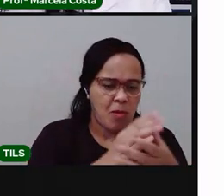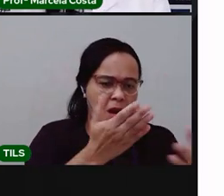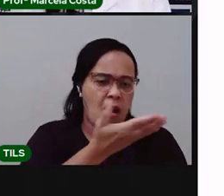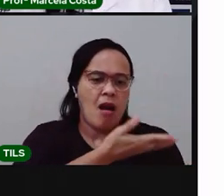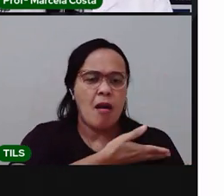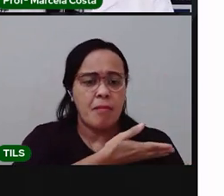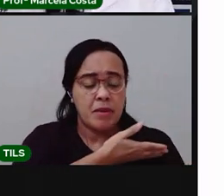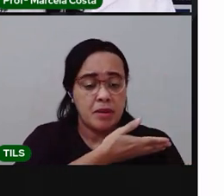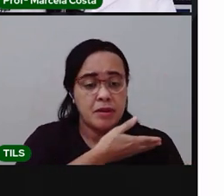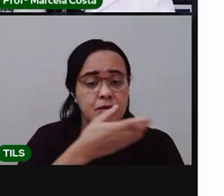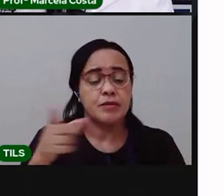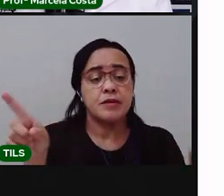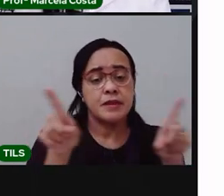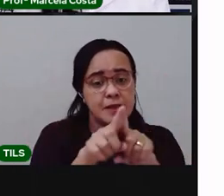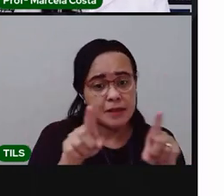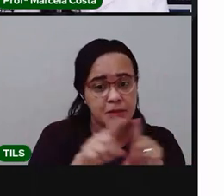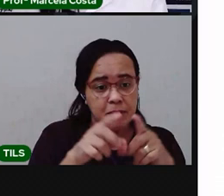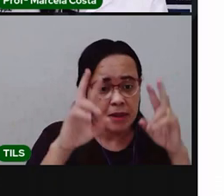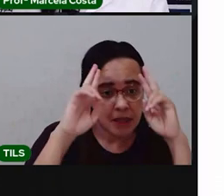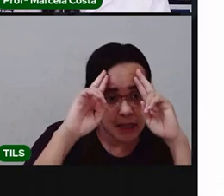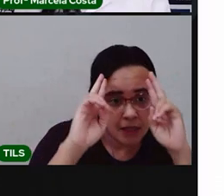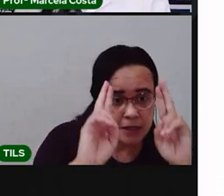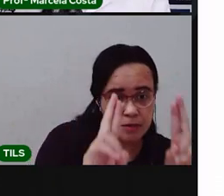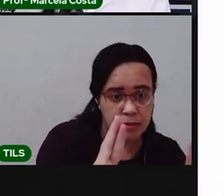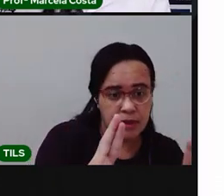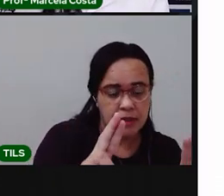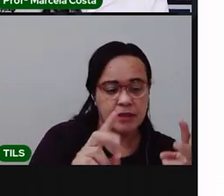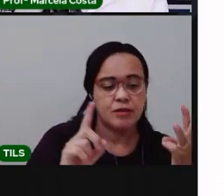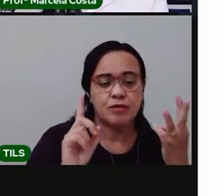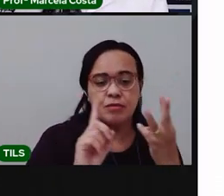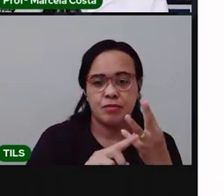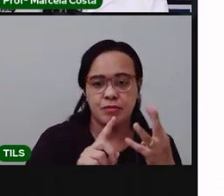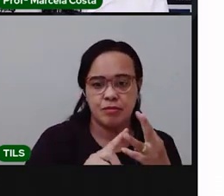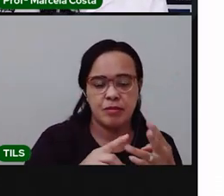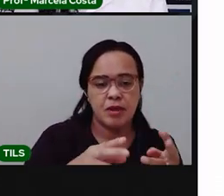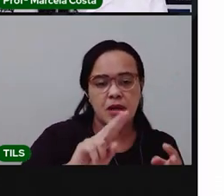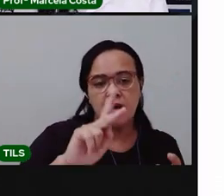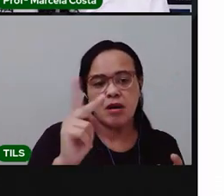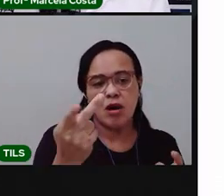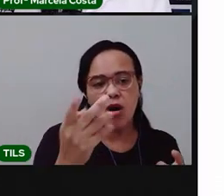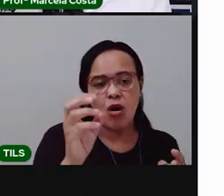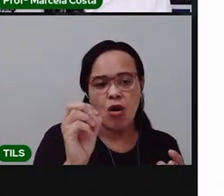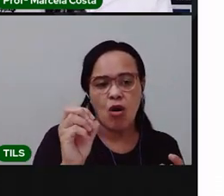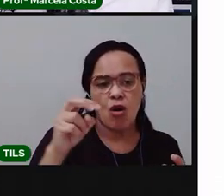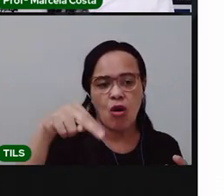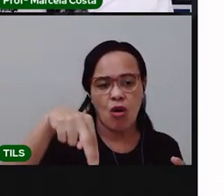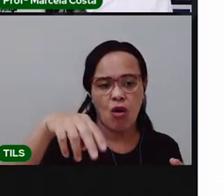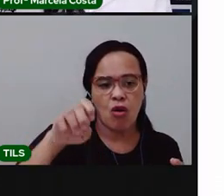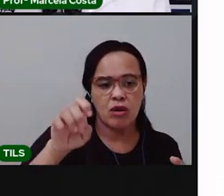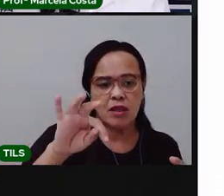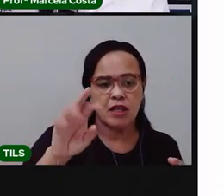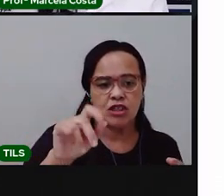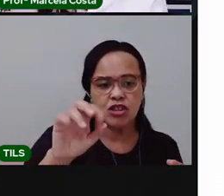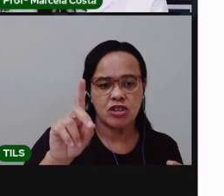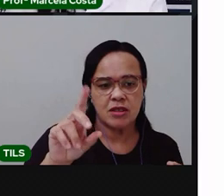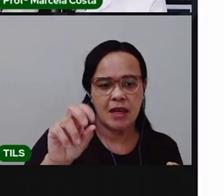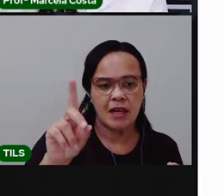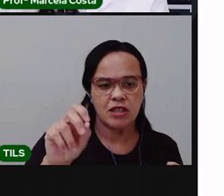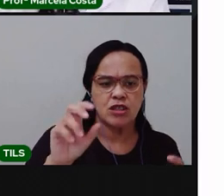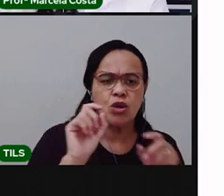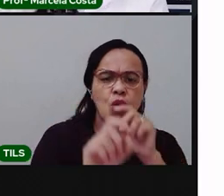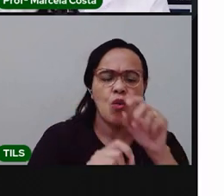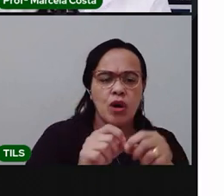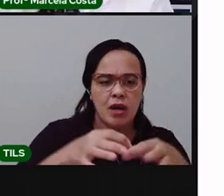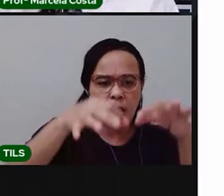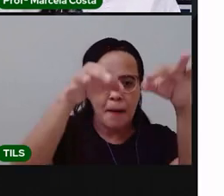honestidade. Esses são alguns exemplos de valores. Por exemplo, uma pessoa que tem o valor